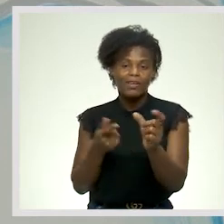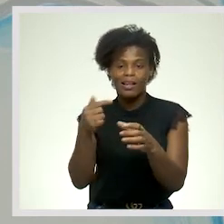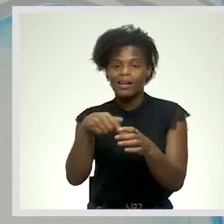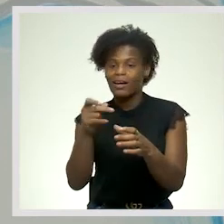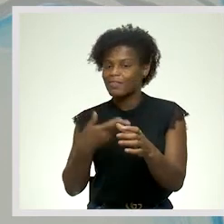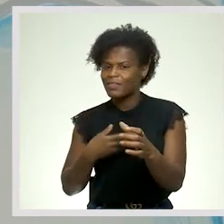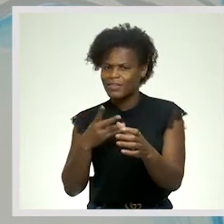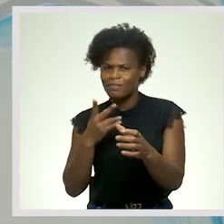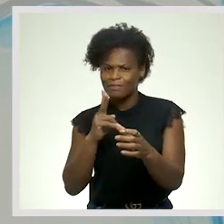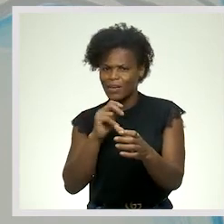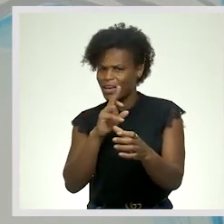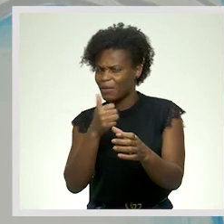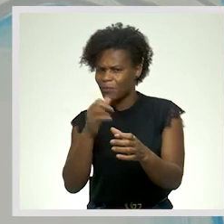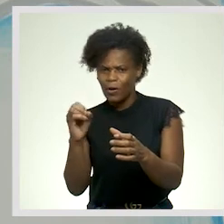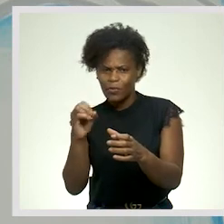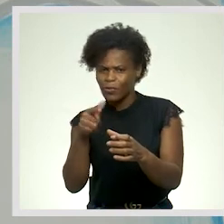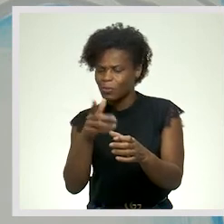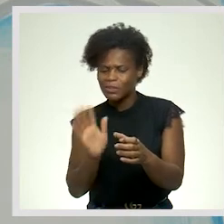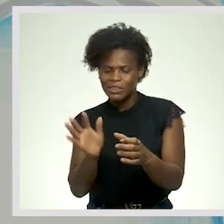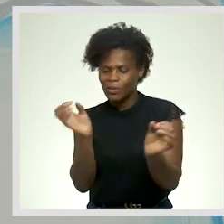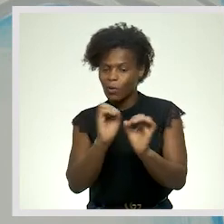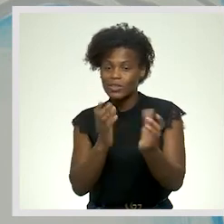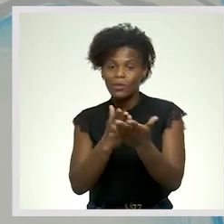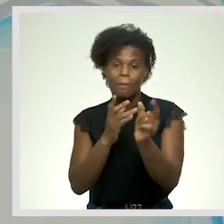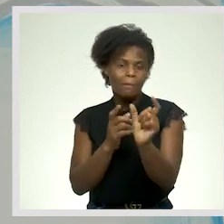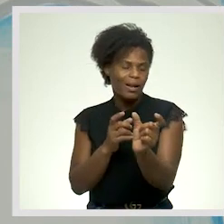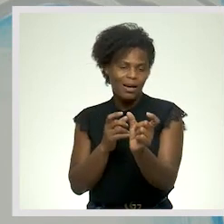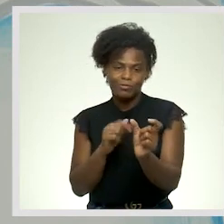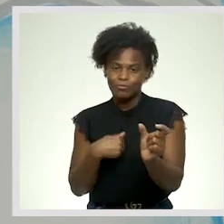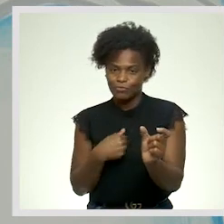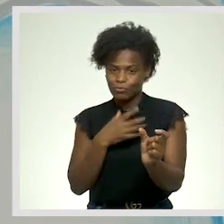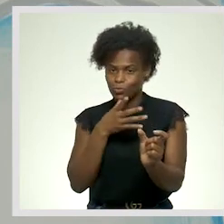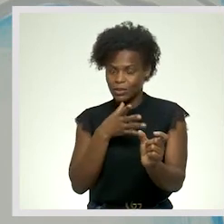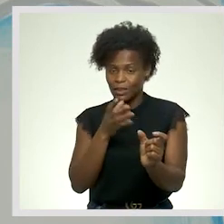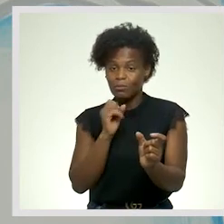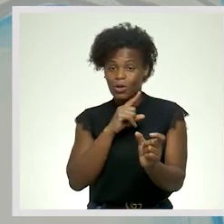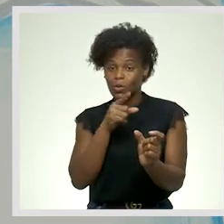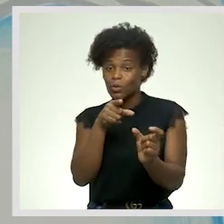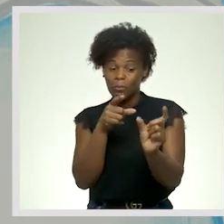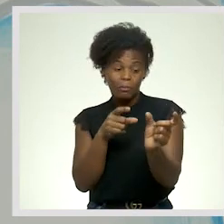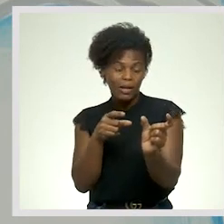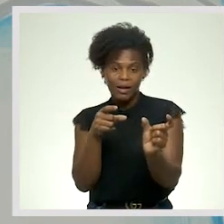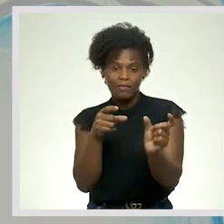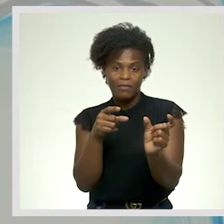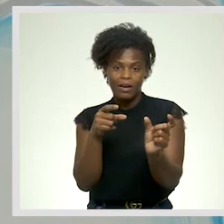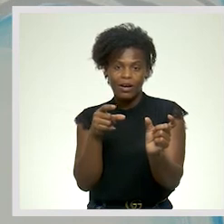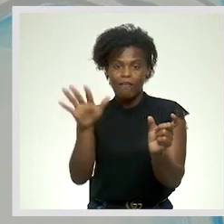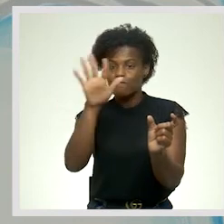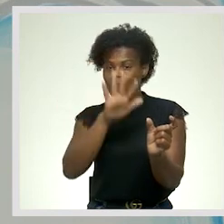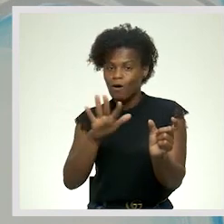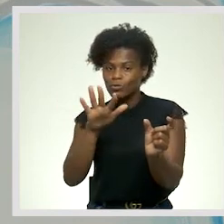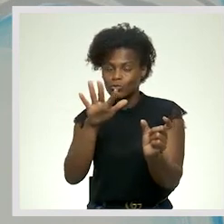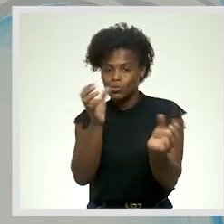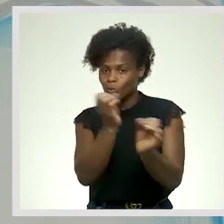adverbio Você pode referir apenas a palavra em si Mas como você não utilizou A palavra forma